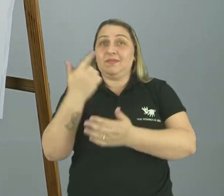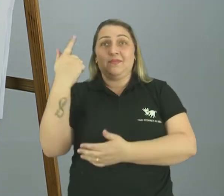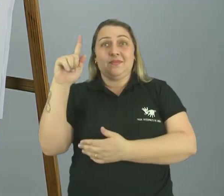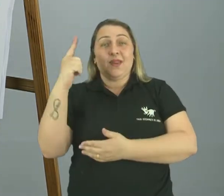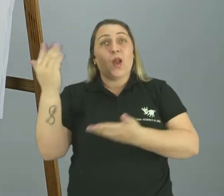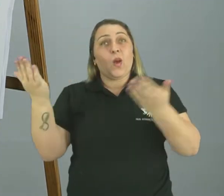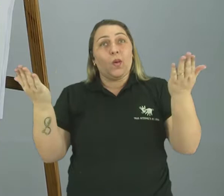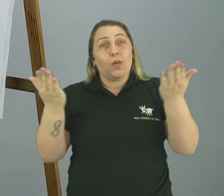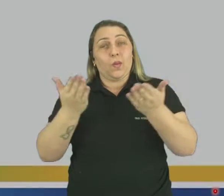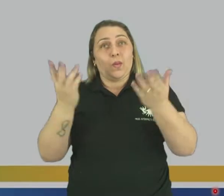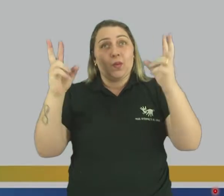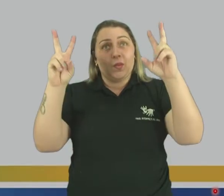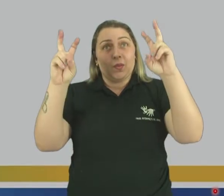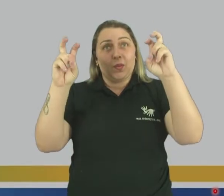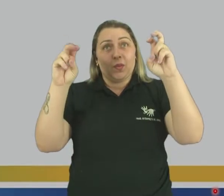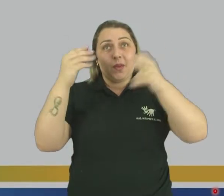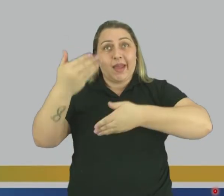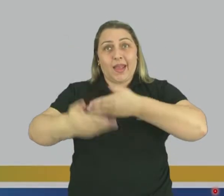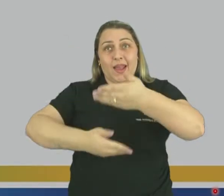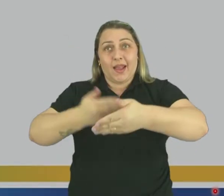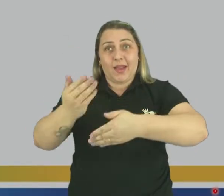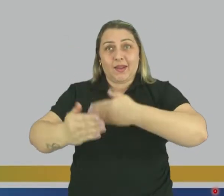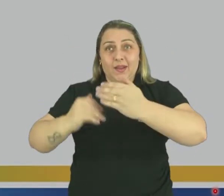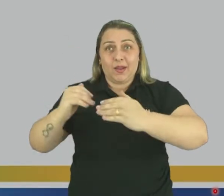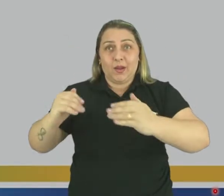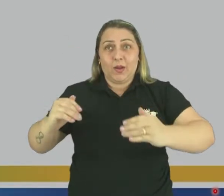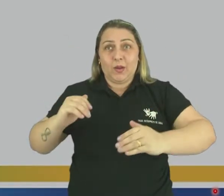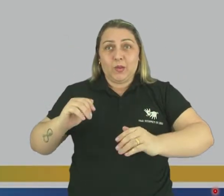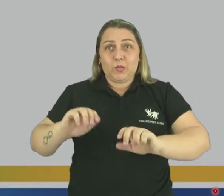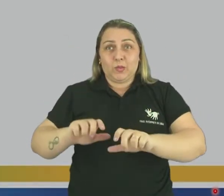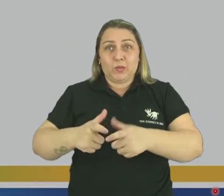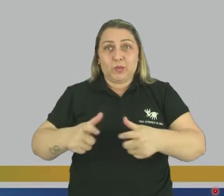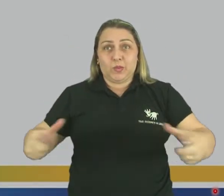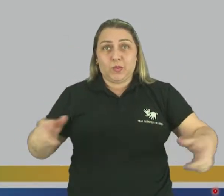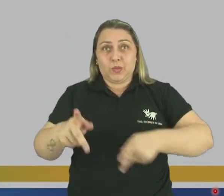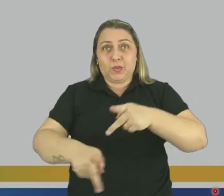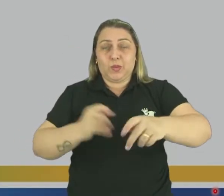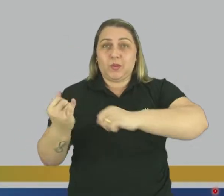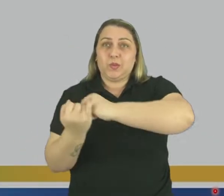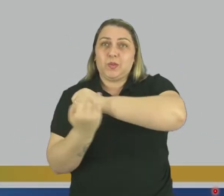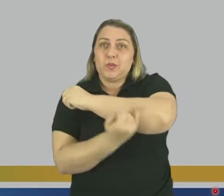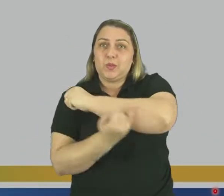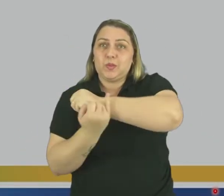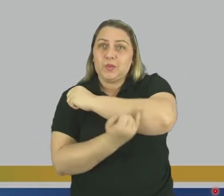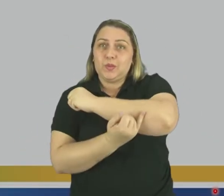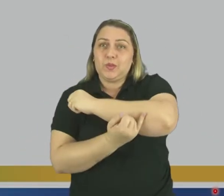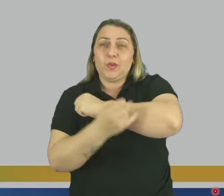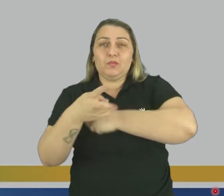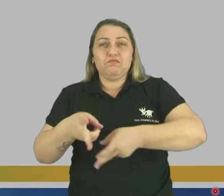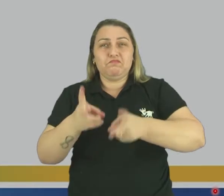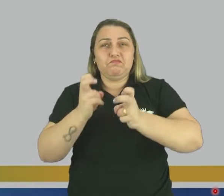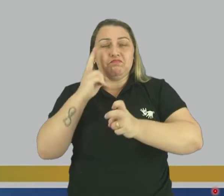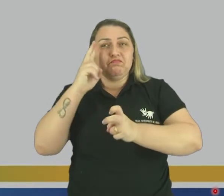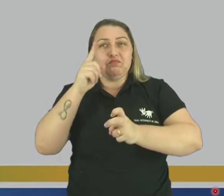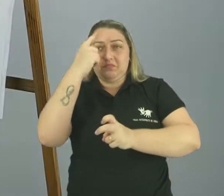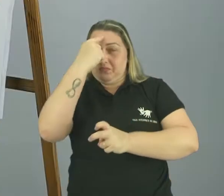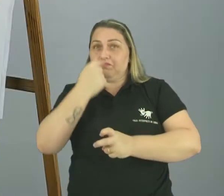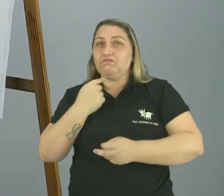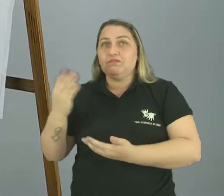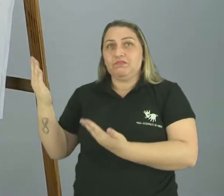trataremos do assunto relação, crescimento populacional e infraestrutura. Observem aqui a imagem.